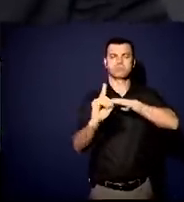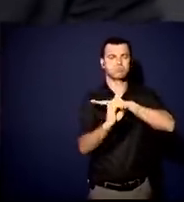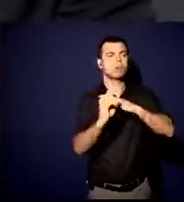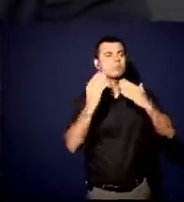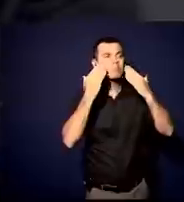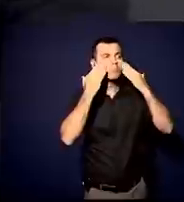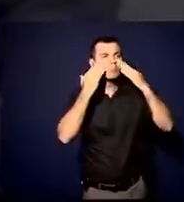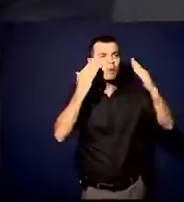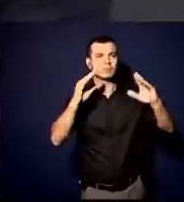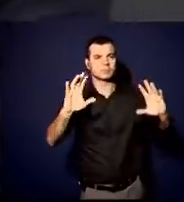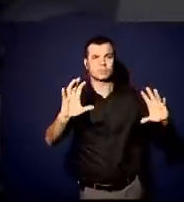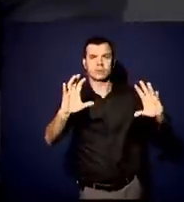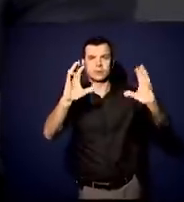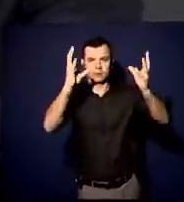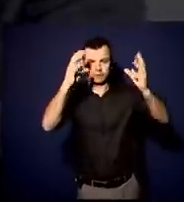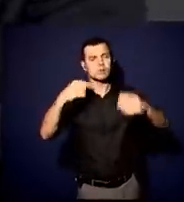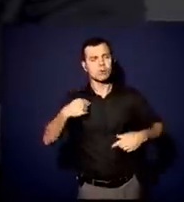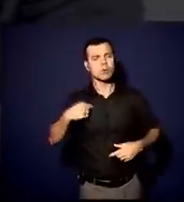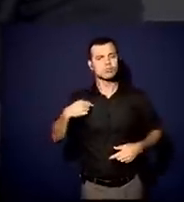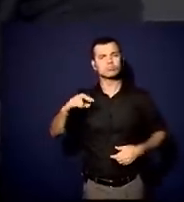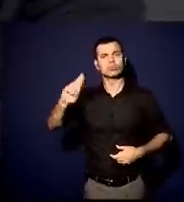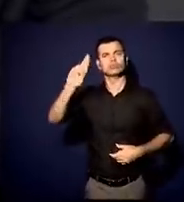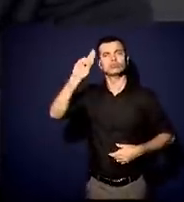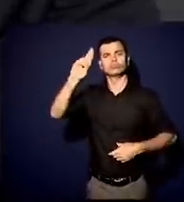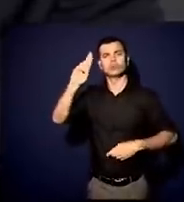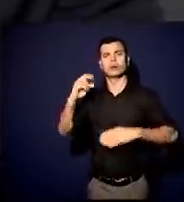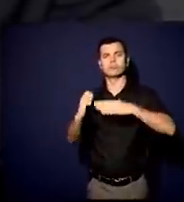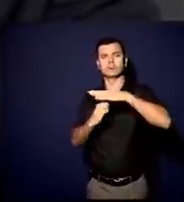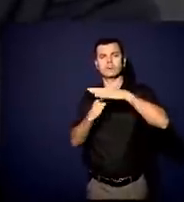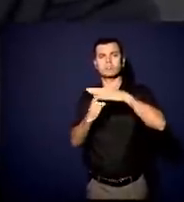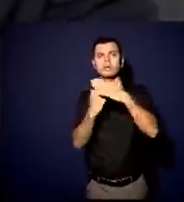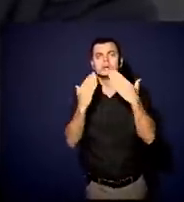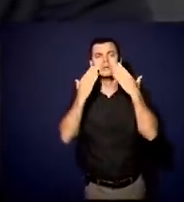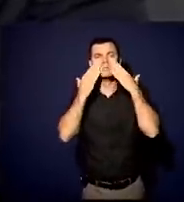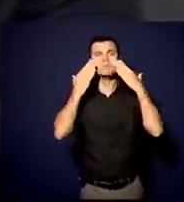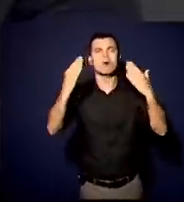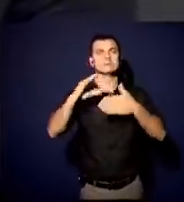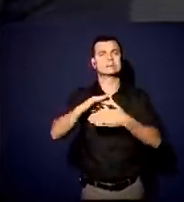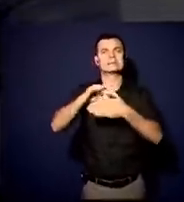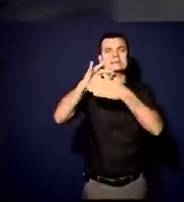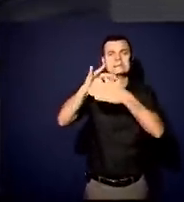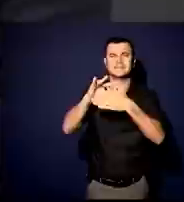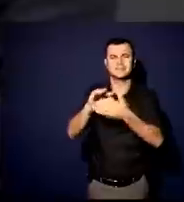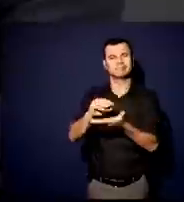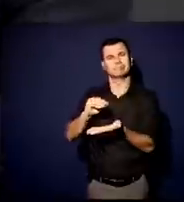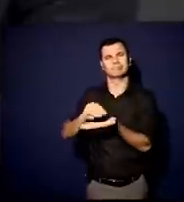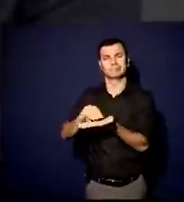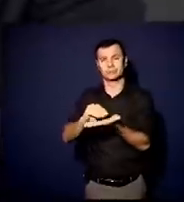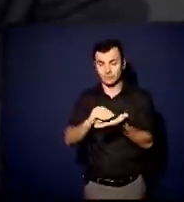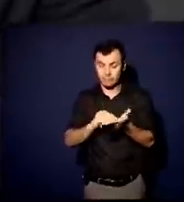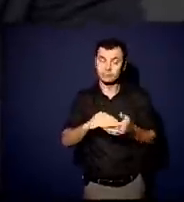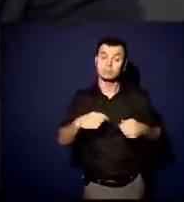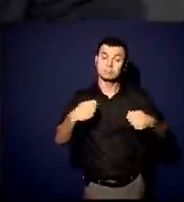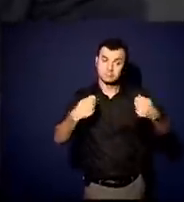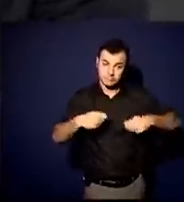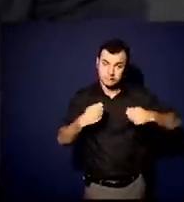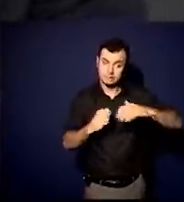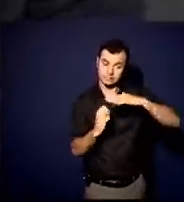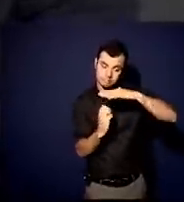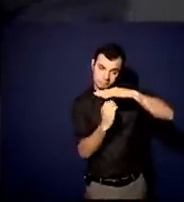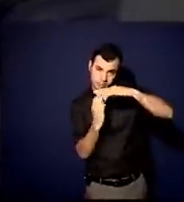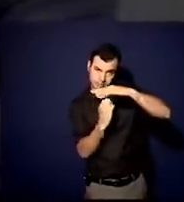desse, para se dizer dono da empresa, da instituição. Então, nós precisamos ter mais lideranças no meio empresarial também.